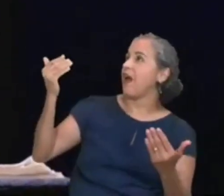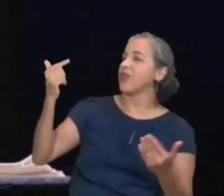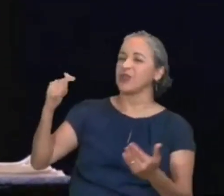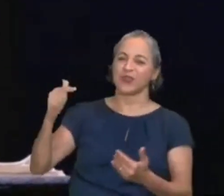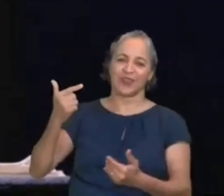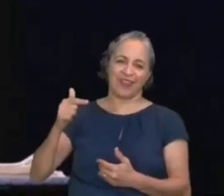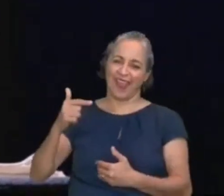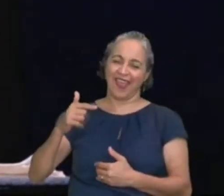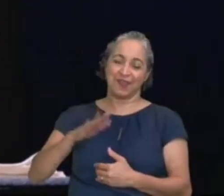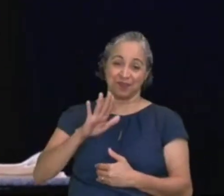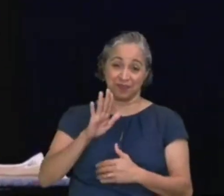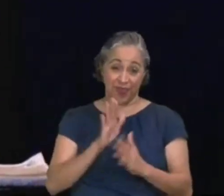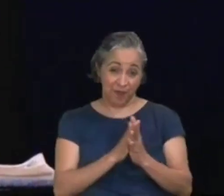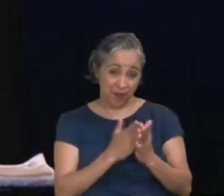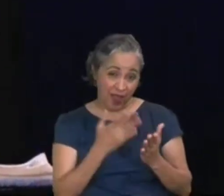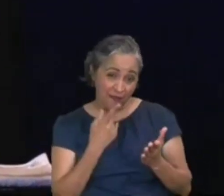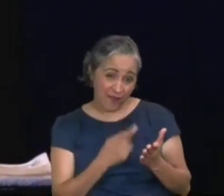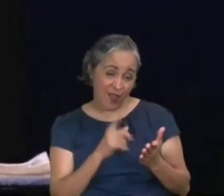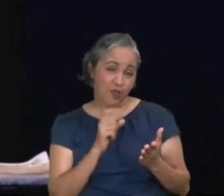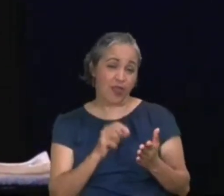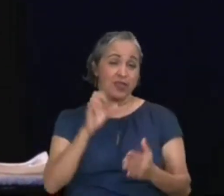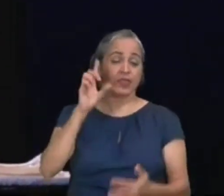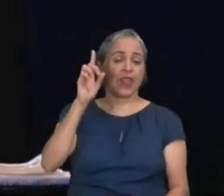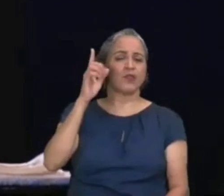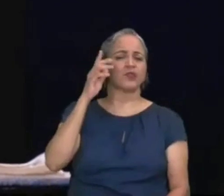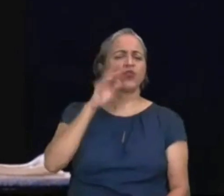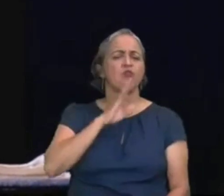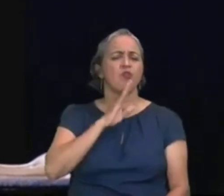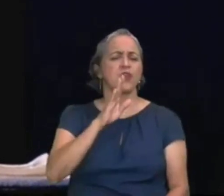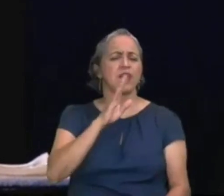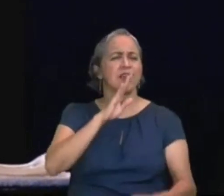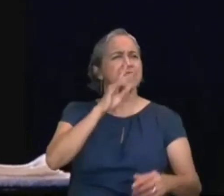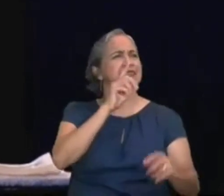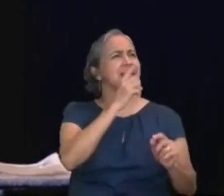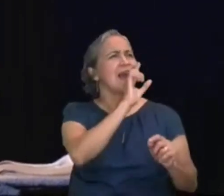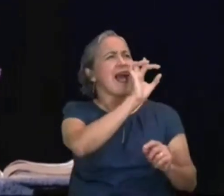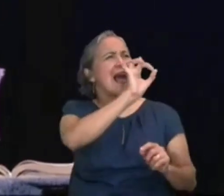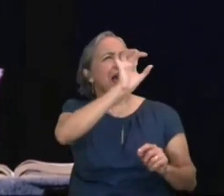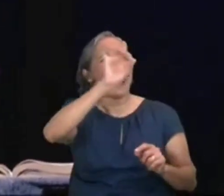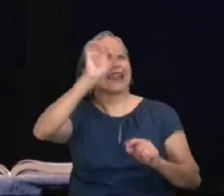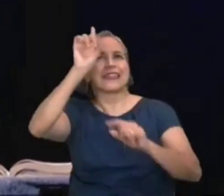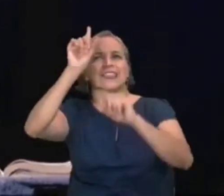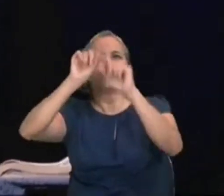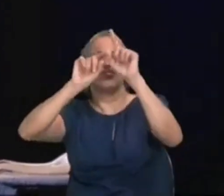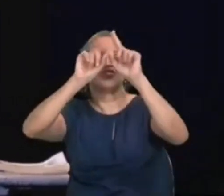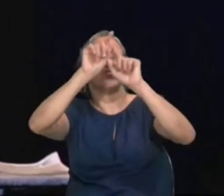a Bíblia diz que, ele conhece as estrelas, pelo nome,